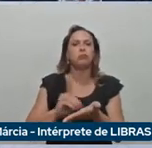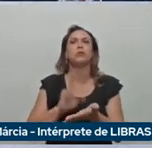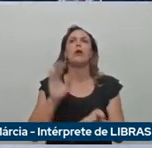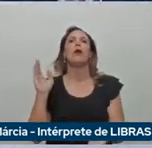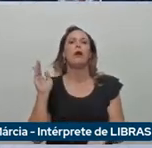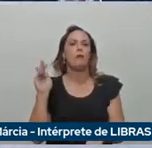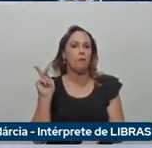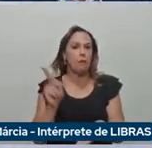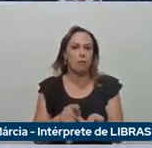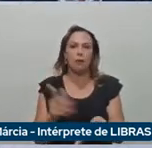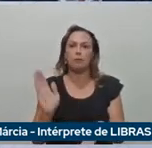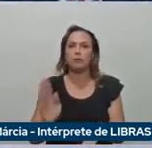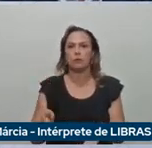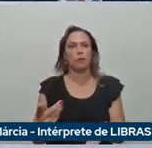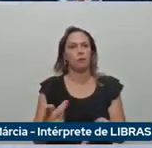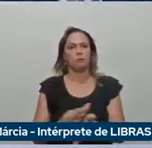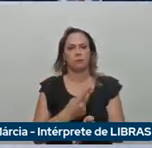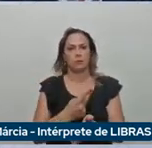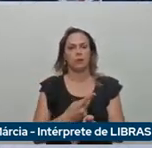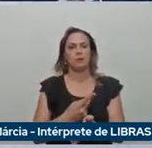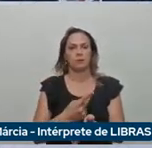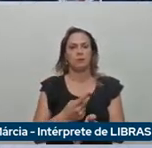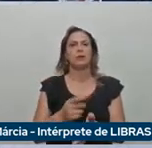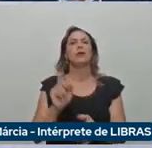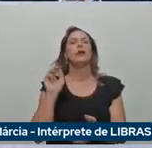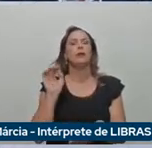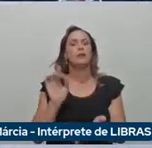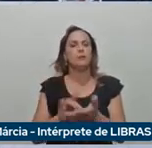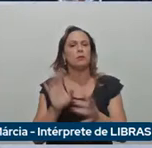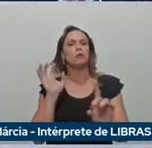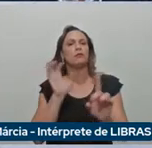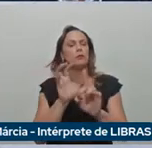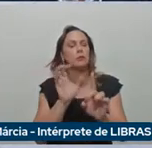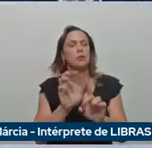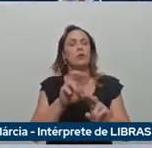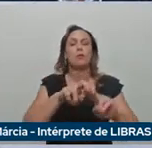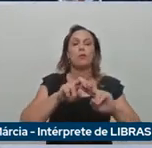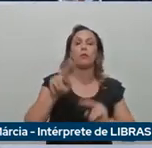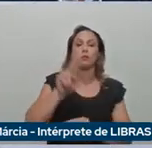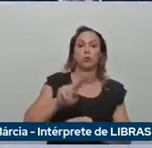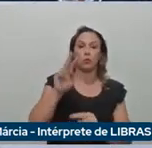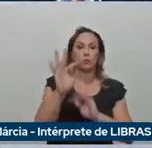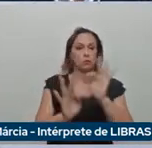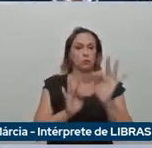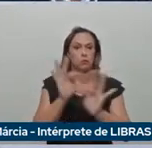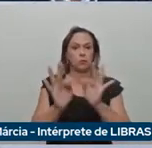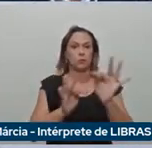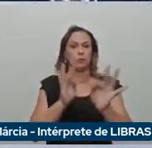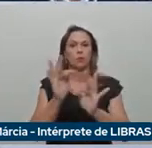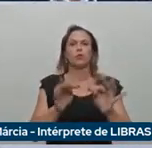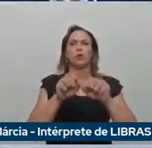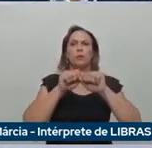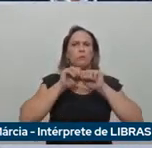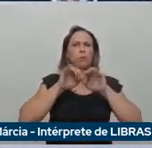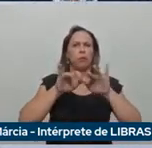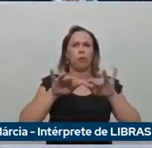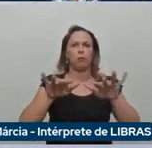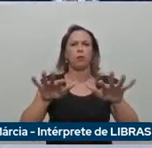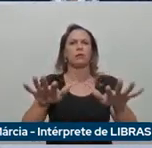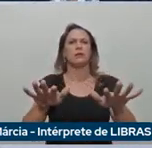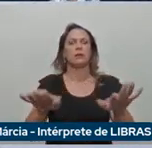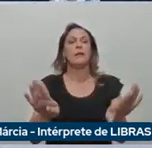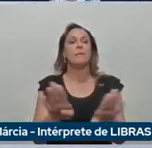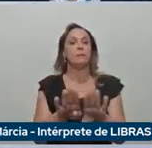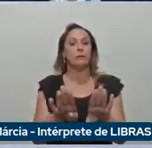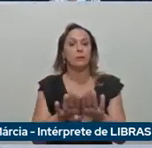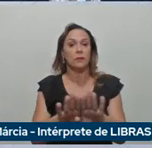desafios, não somente aí pelo uso da tecnologia, cada vez mais disseminada entre nós, mas também como a